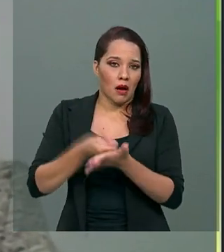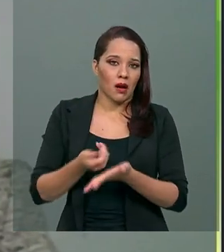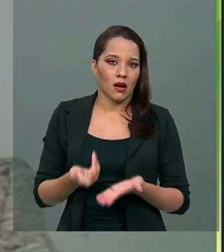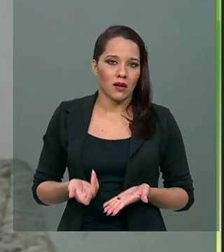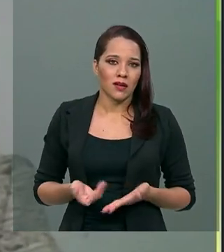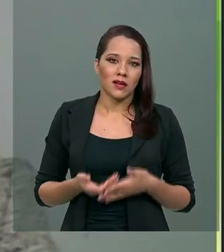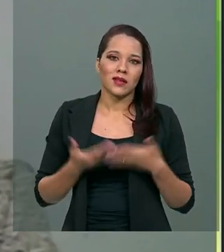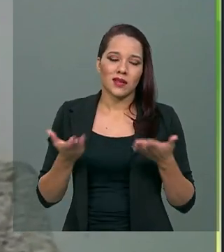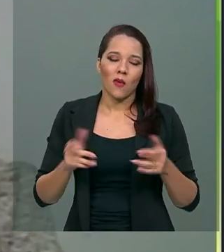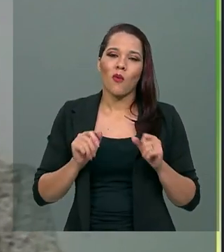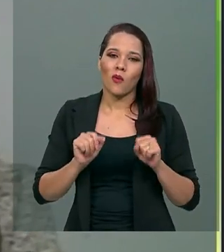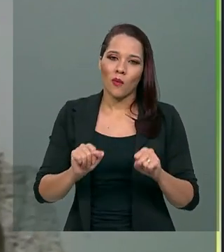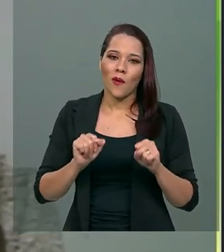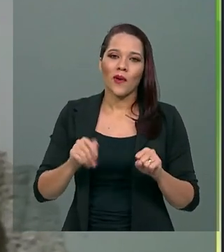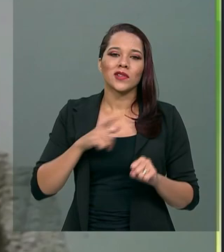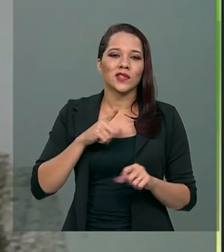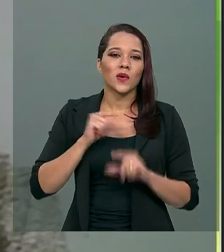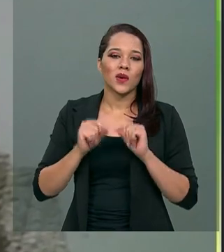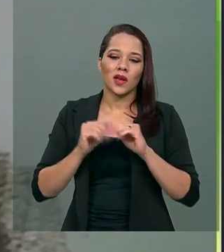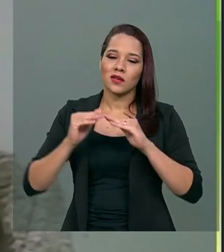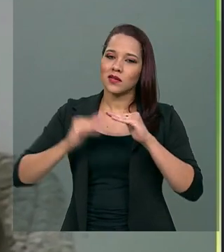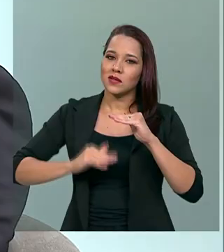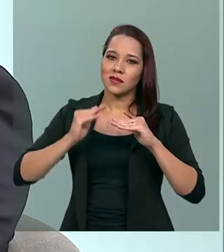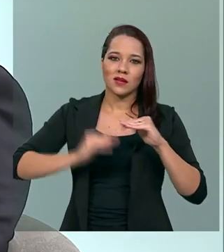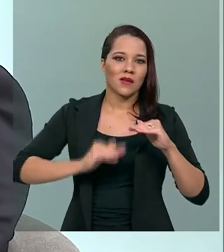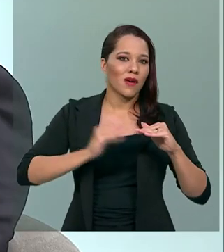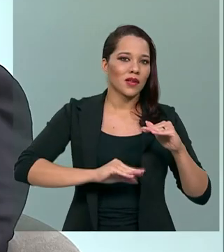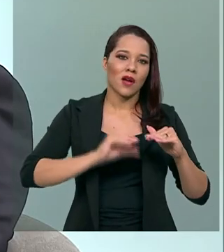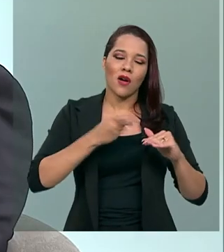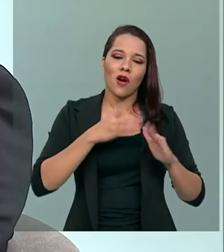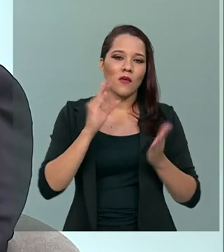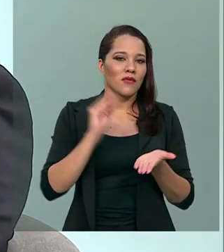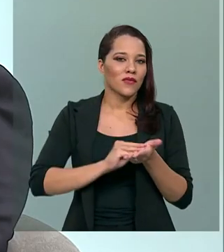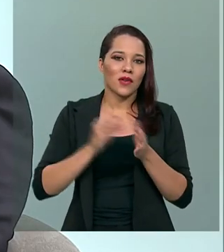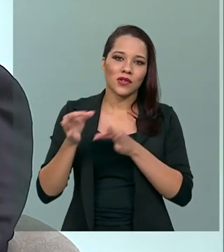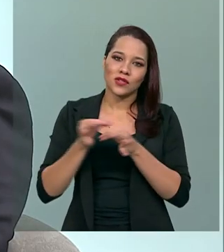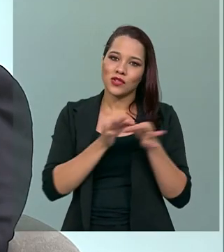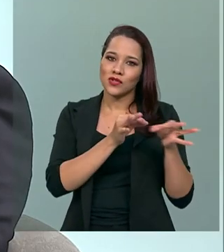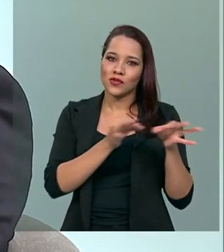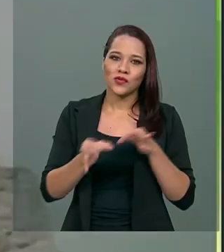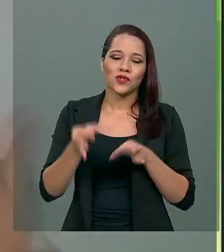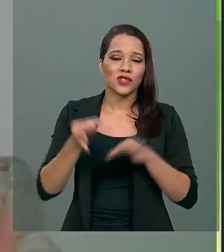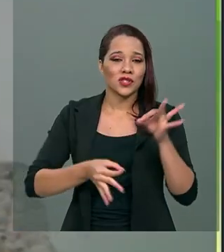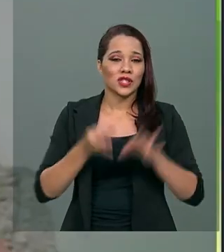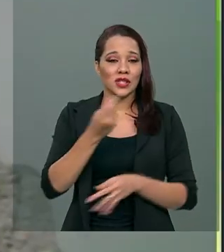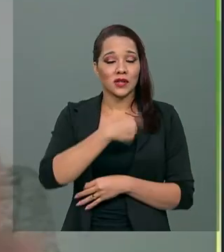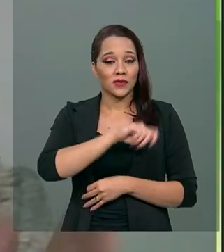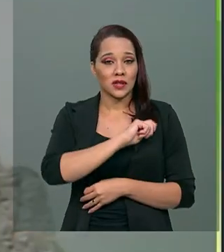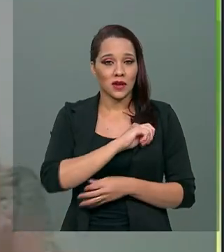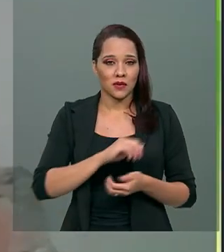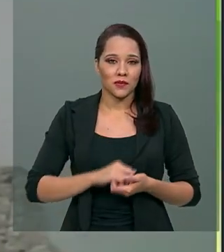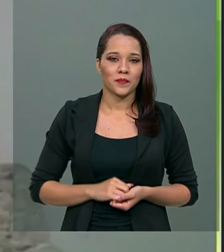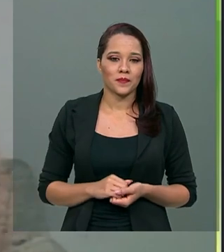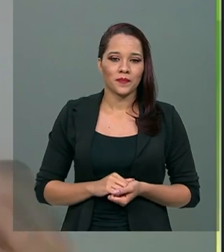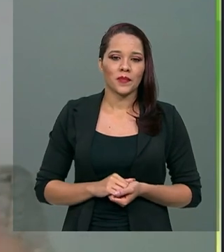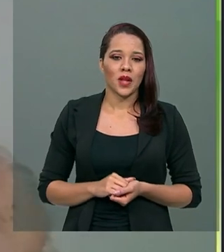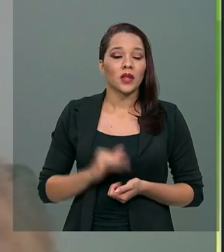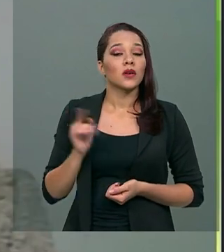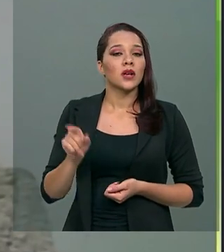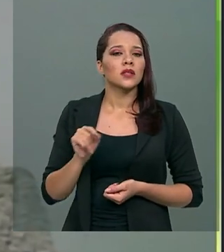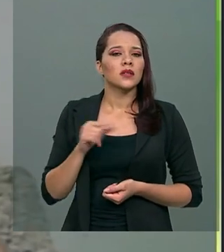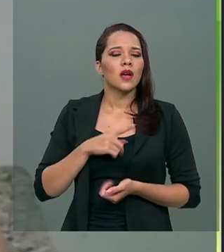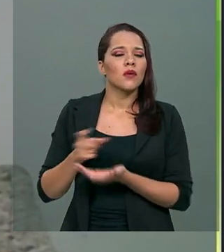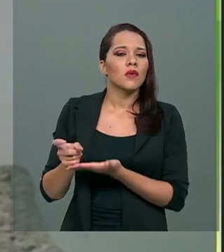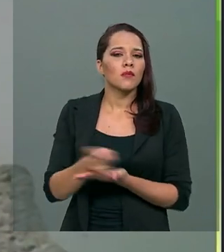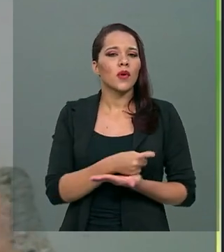Então isso pode gerar uma desigualdade ou uma injustiça fiscal. Seja ele vir em forma de imposto ou em forma de contribuição, ele é um tributo